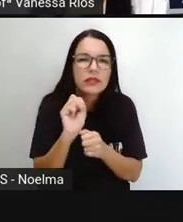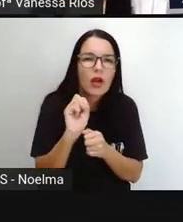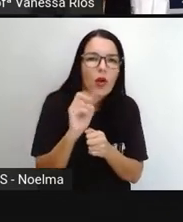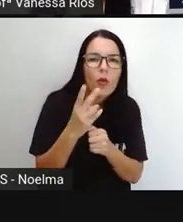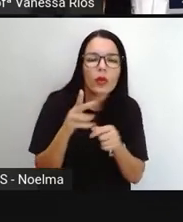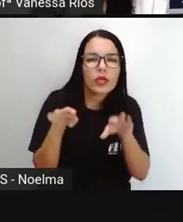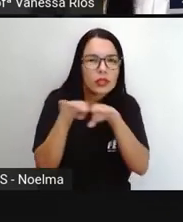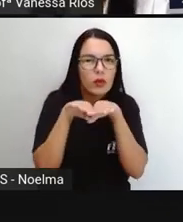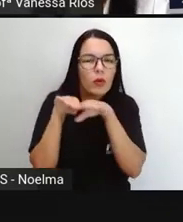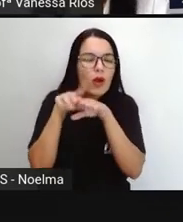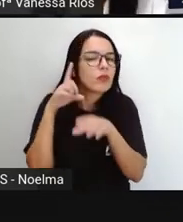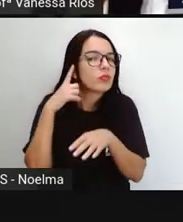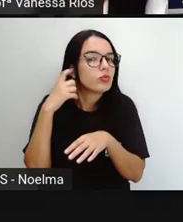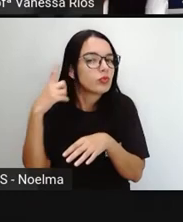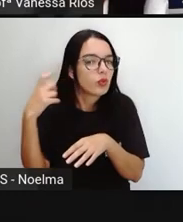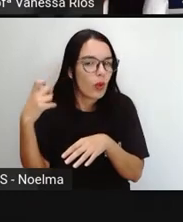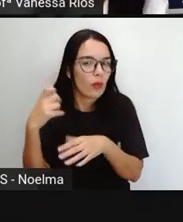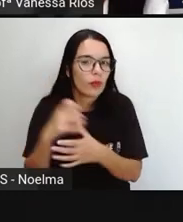relação ao som.